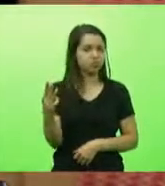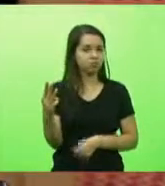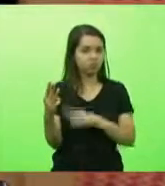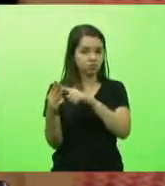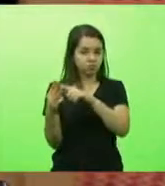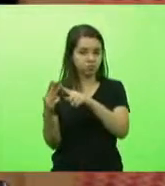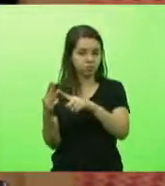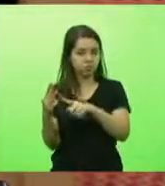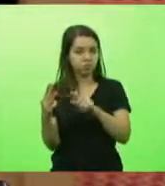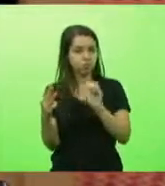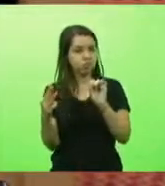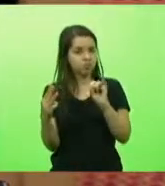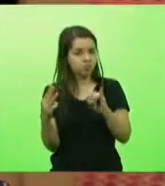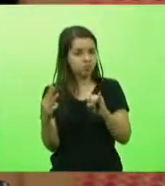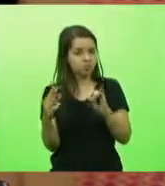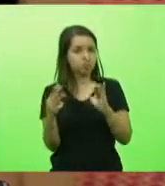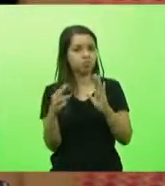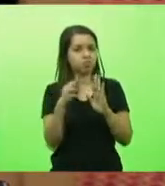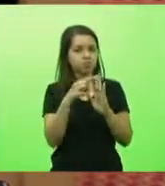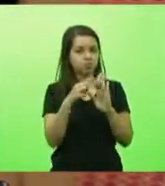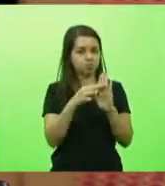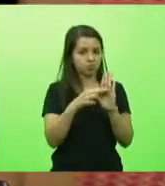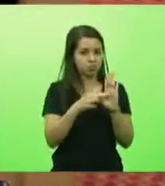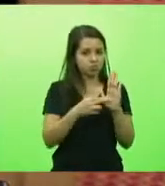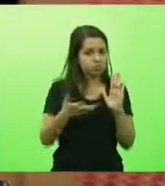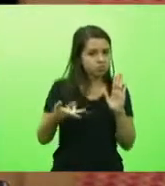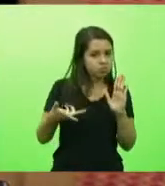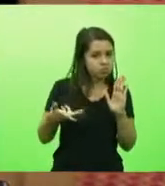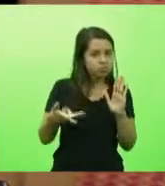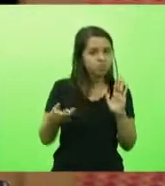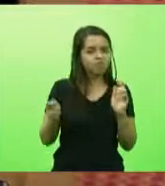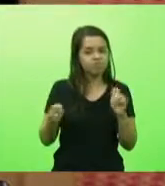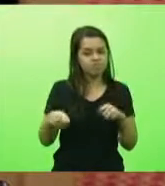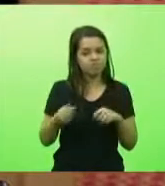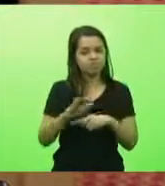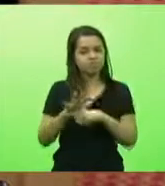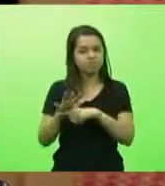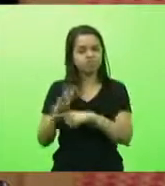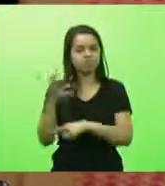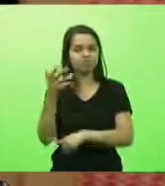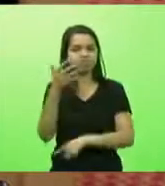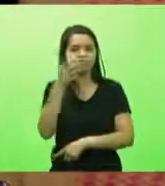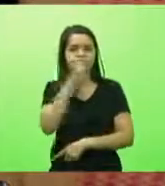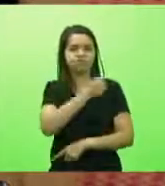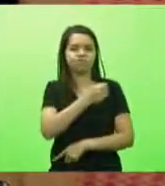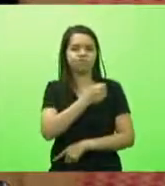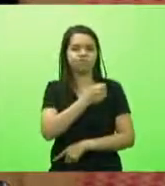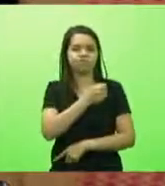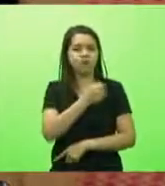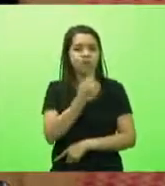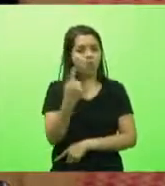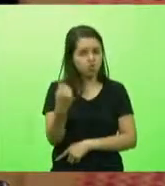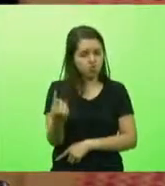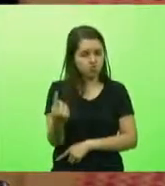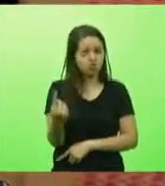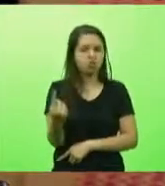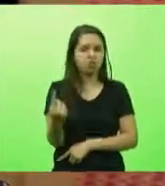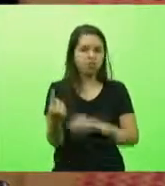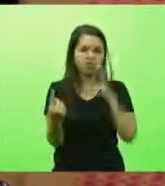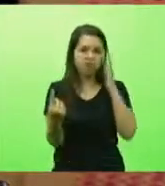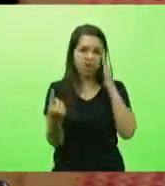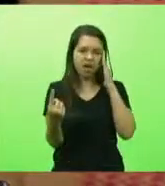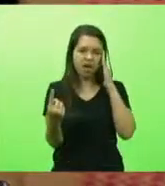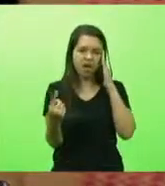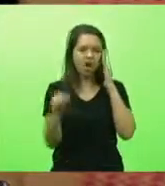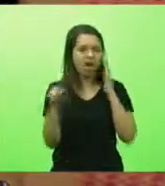sido mais ágil, nós seríamos salvos. Três, diz ele, um, eu sei que era situação grave,